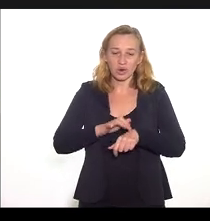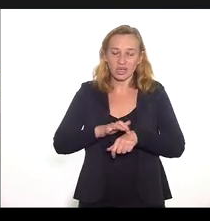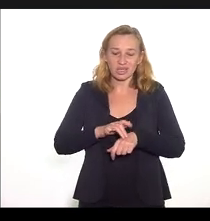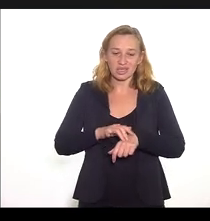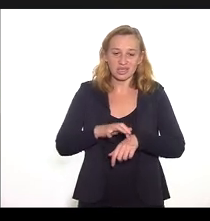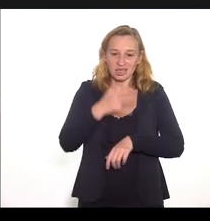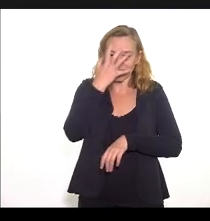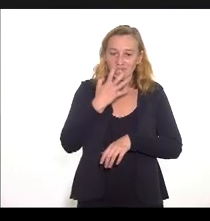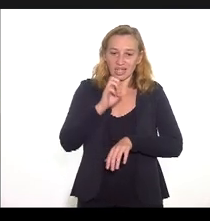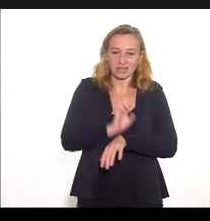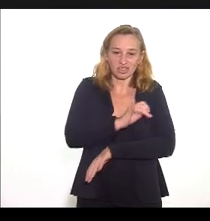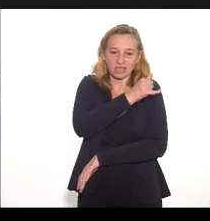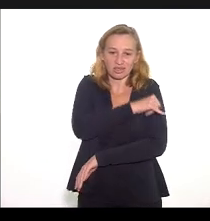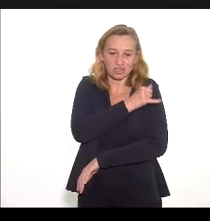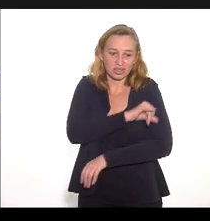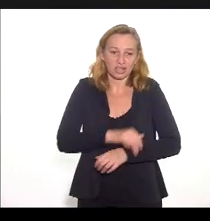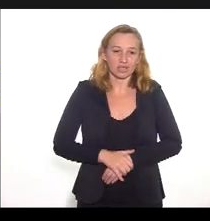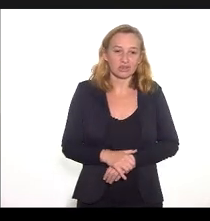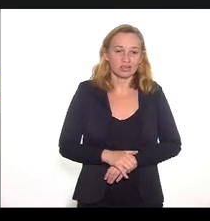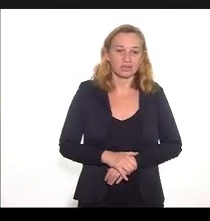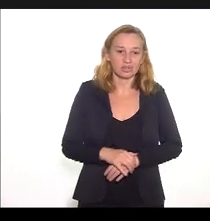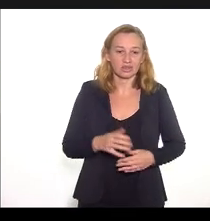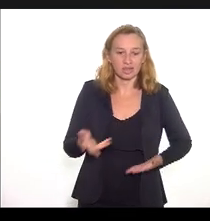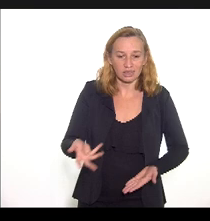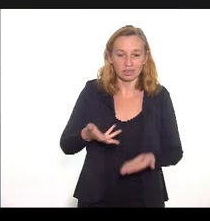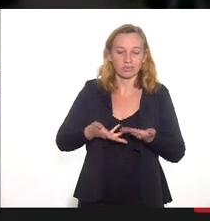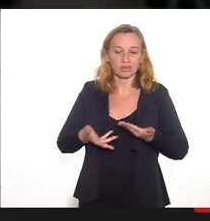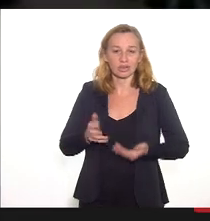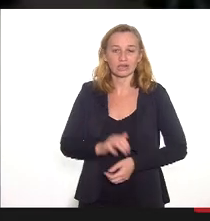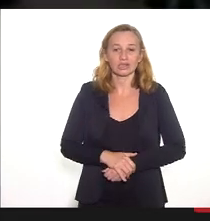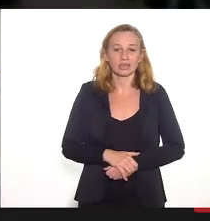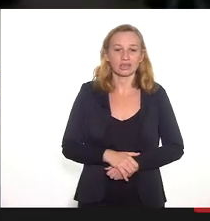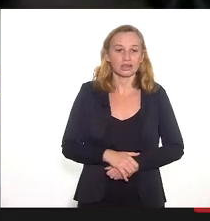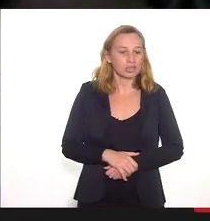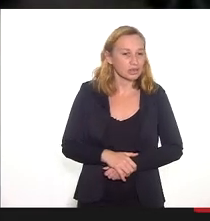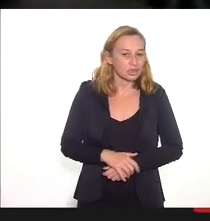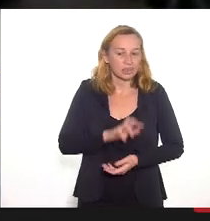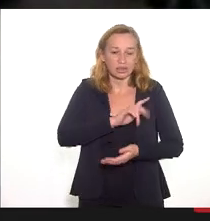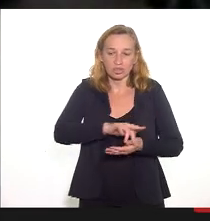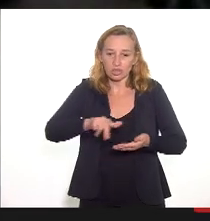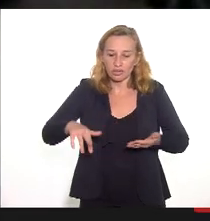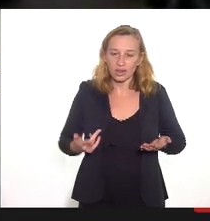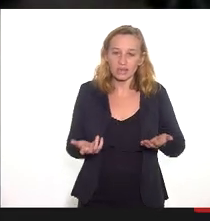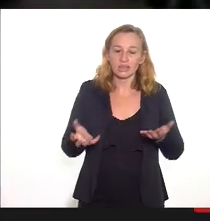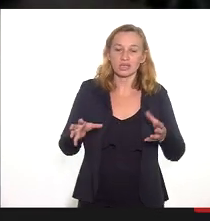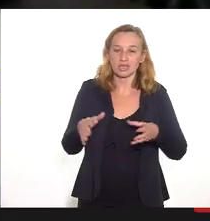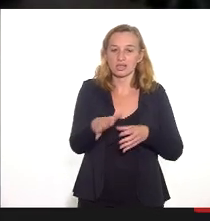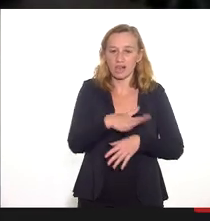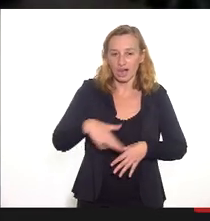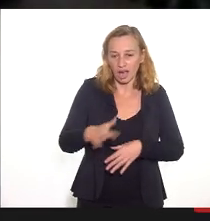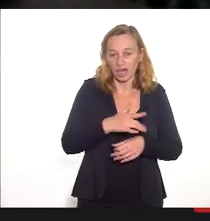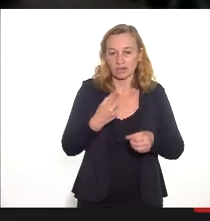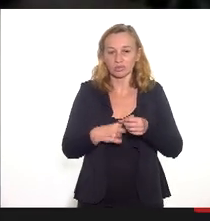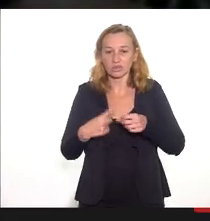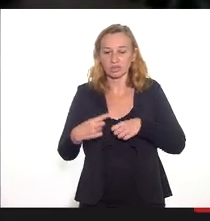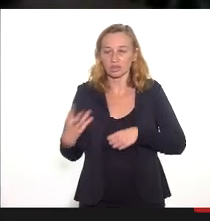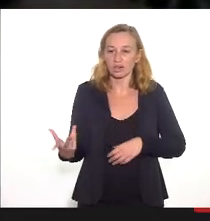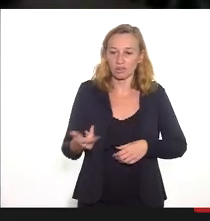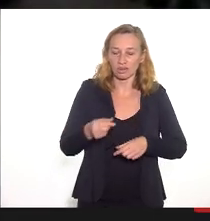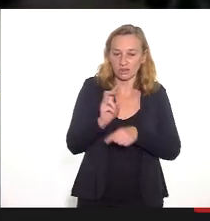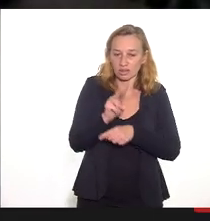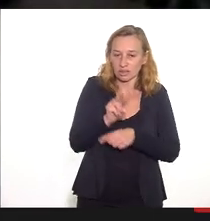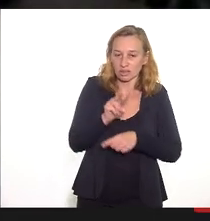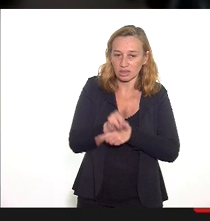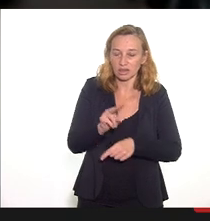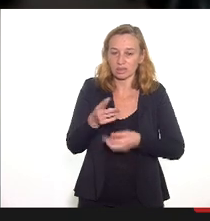compulsória no estado do Rio de Janeiro, e acolhimento e apoio às diversas demandas municipais para a qualificação da vigilância e